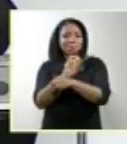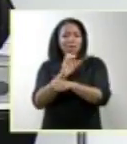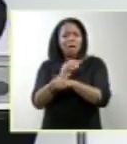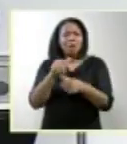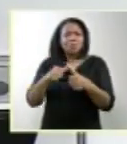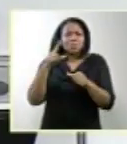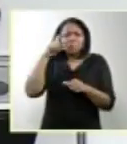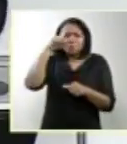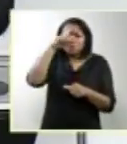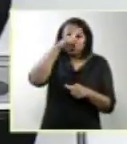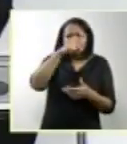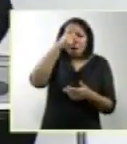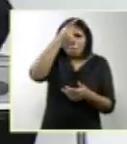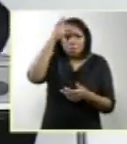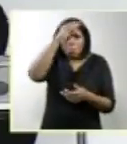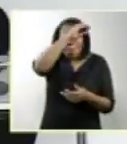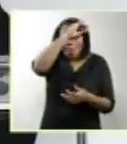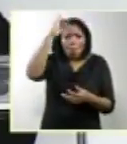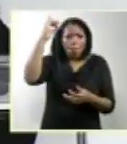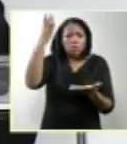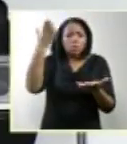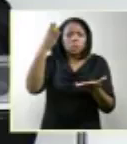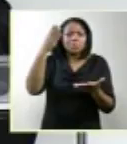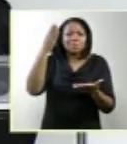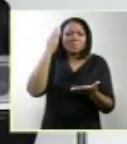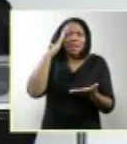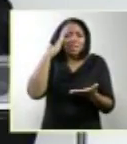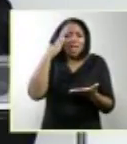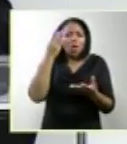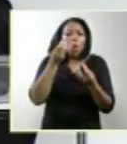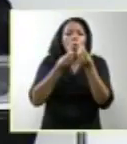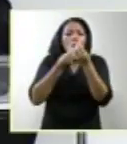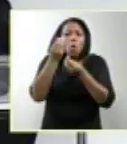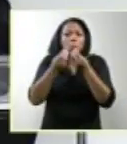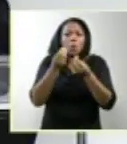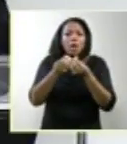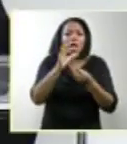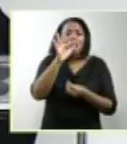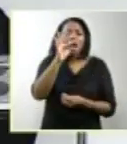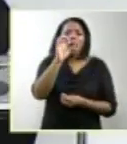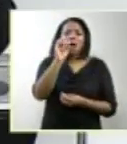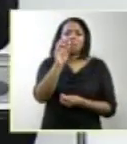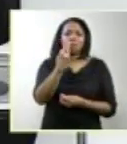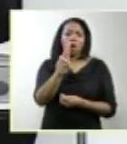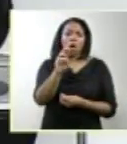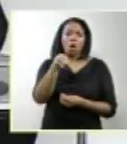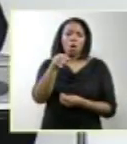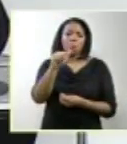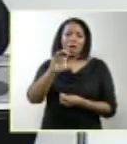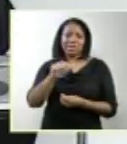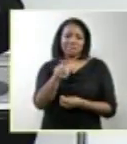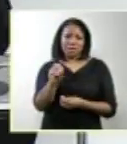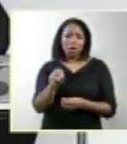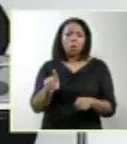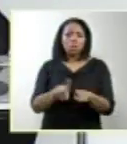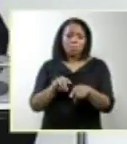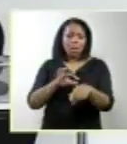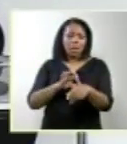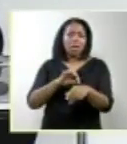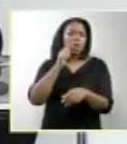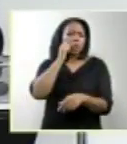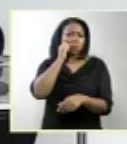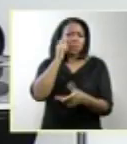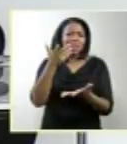difícil do leigo entender do que seria a formação do tecido nervoso central. Mas não precisamos mais do que um simples